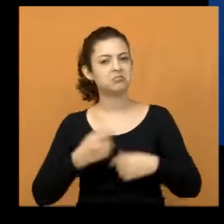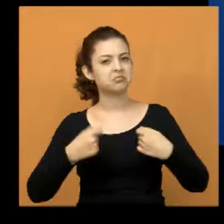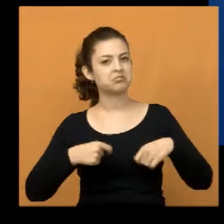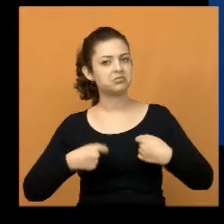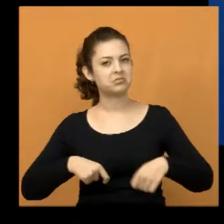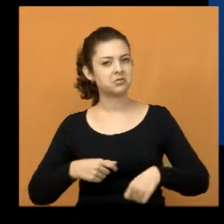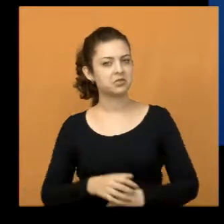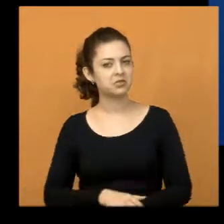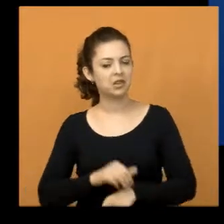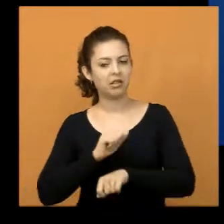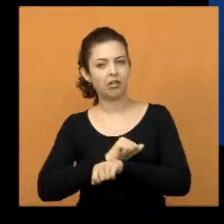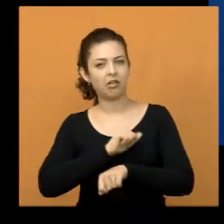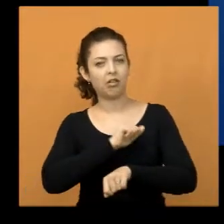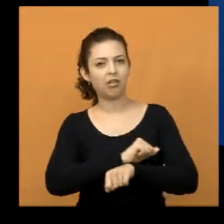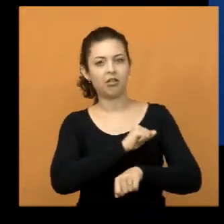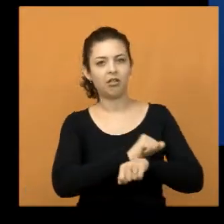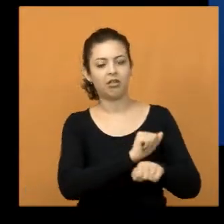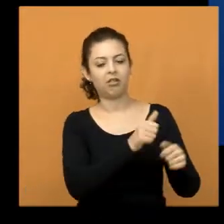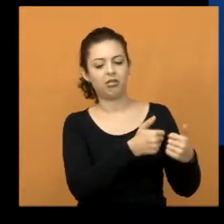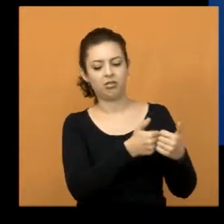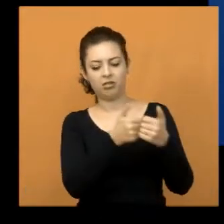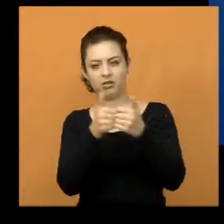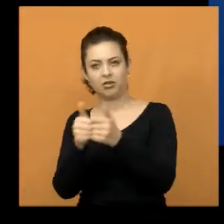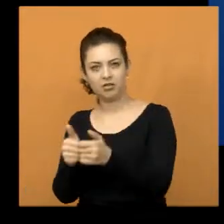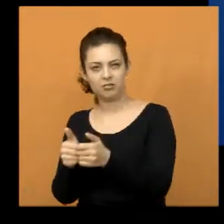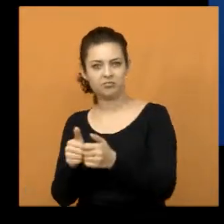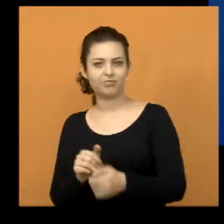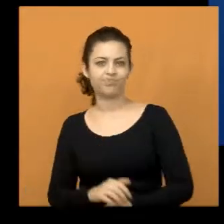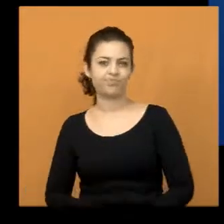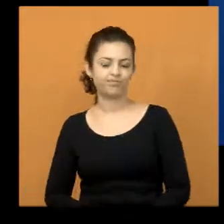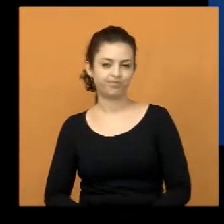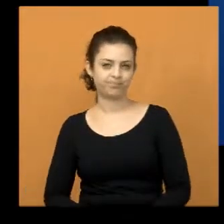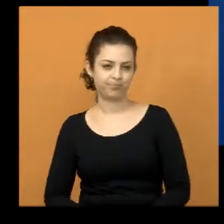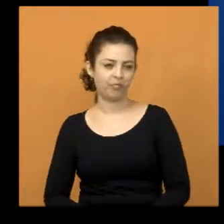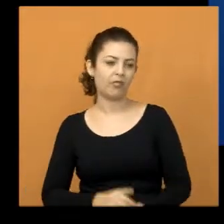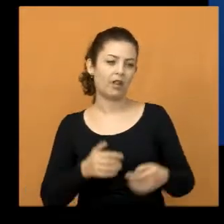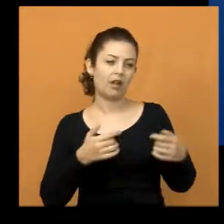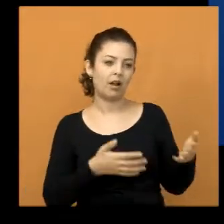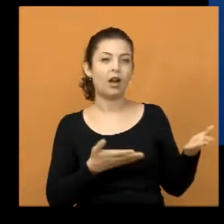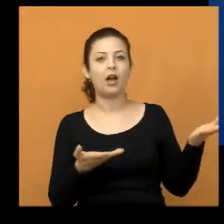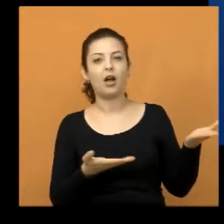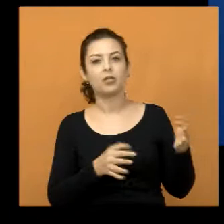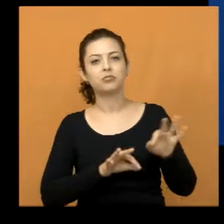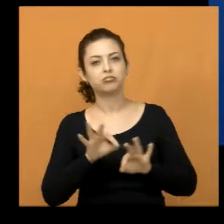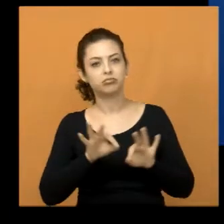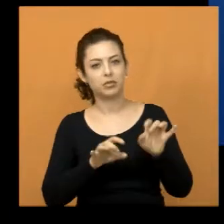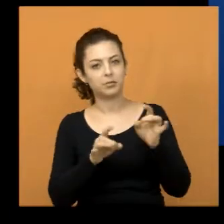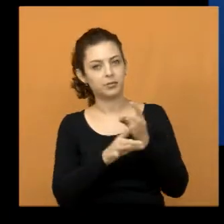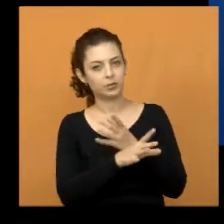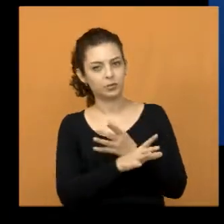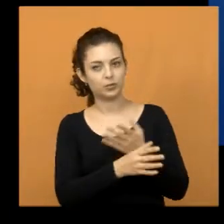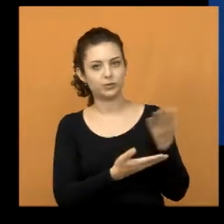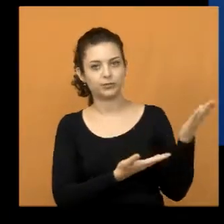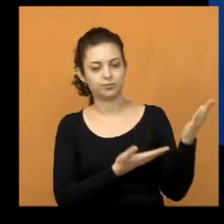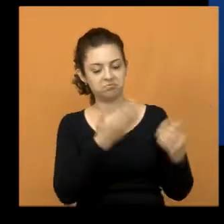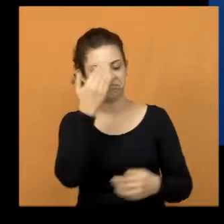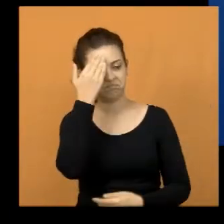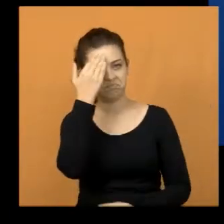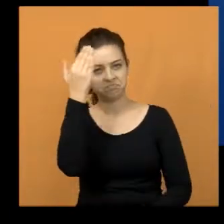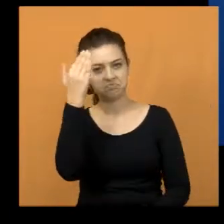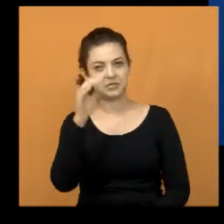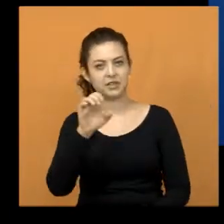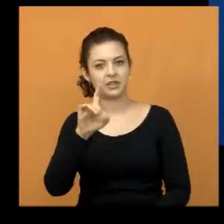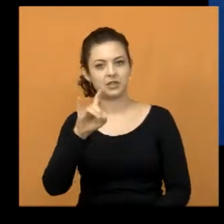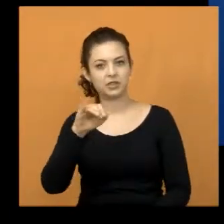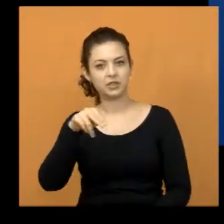esperar o transporte por ali, mas ficava no relento. Então, está aí a manutenção pronta. Nossos agradecimentos aí